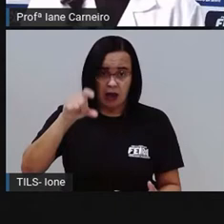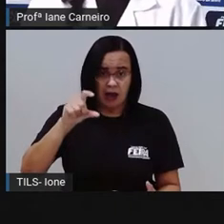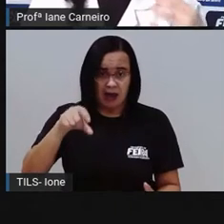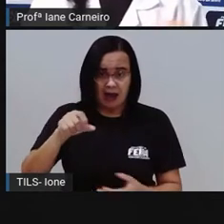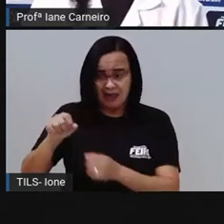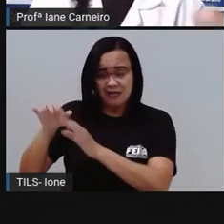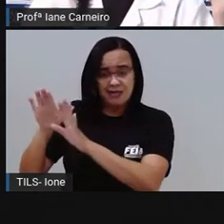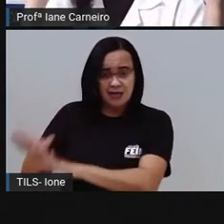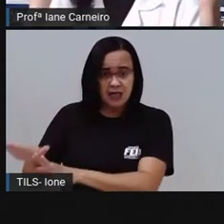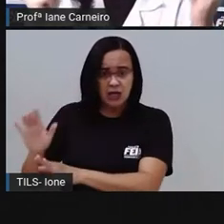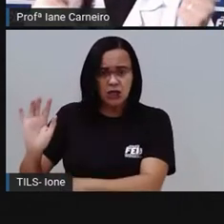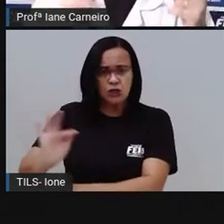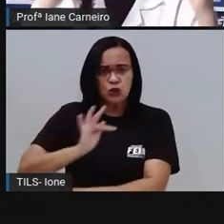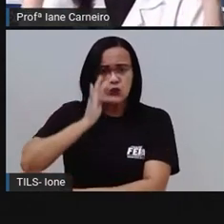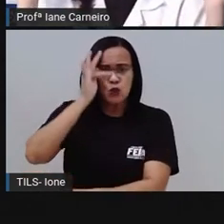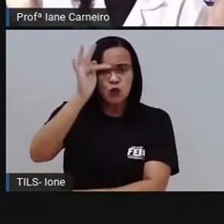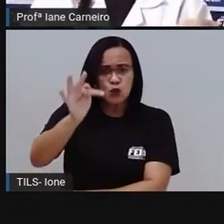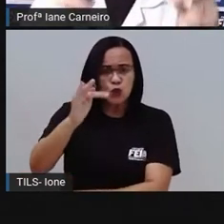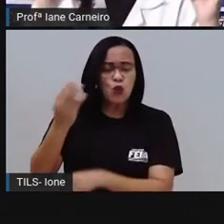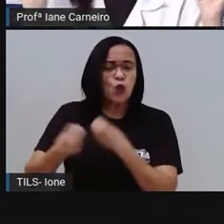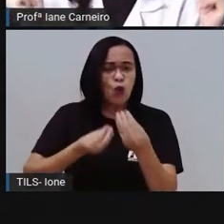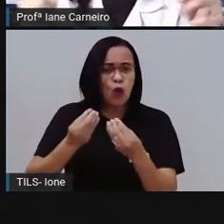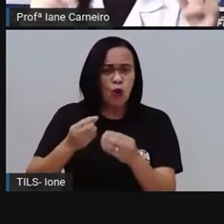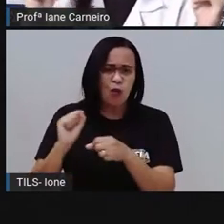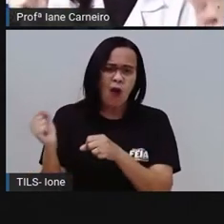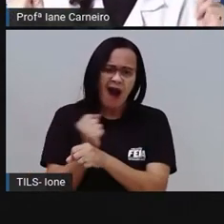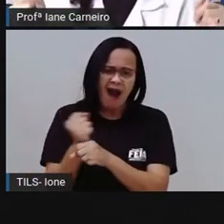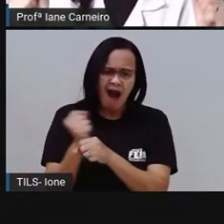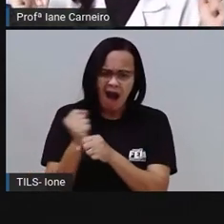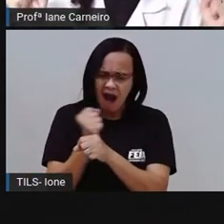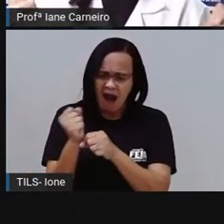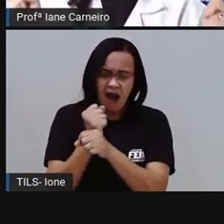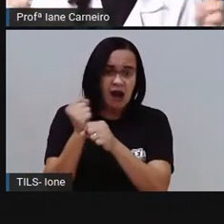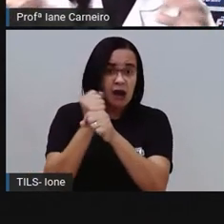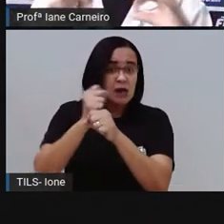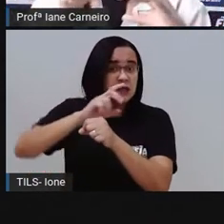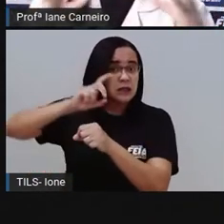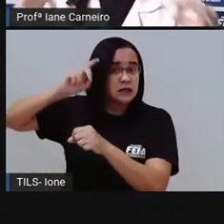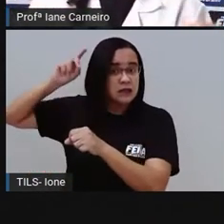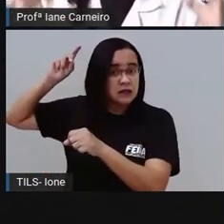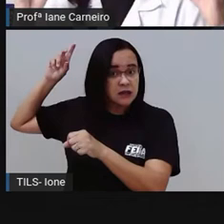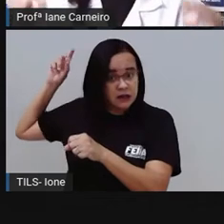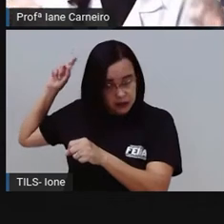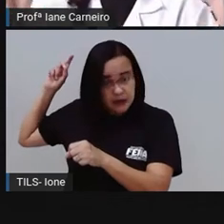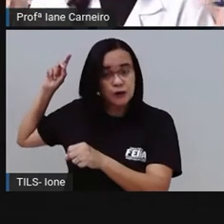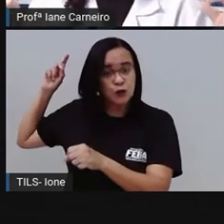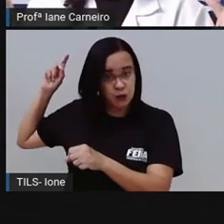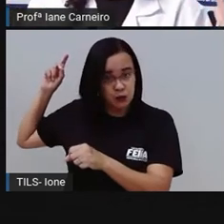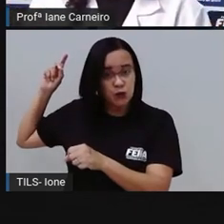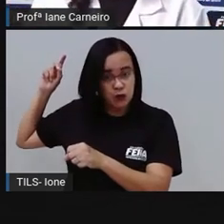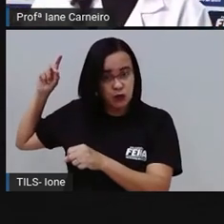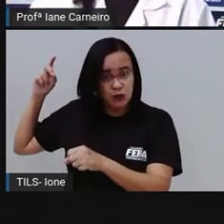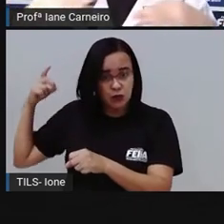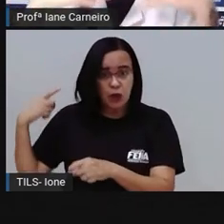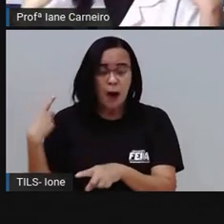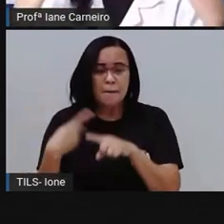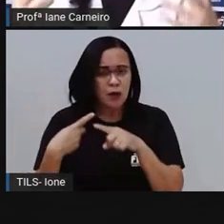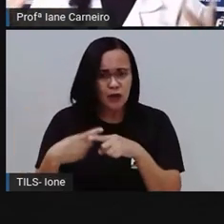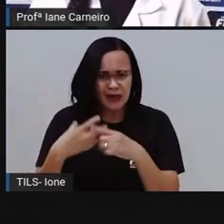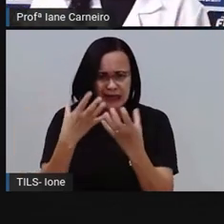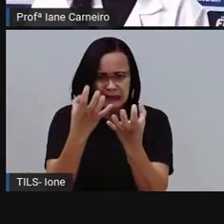quintal, aquela caixa vai durar, ó, muito tempo, porque a natureza não decompõe